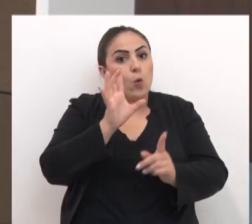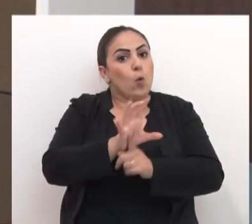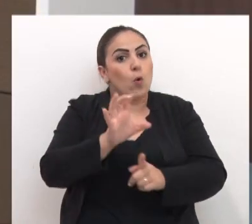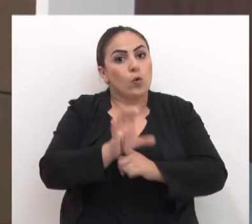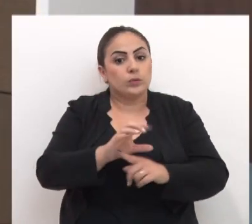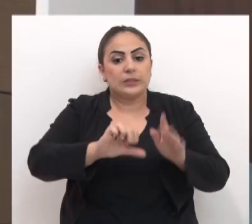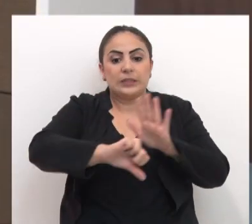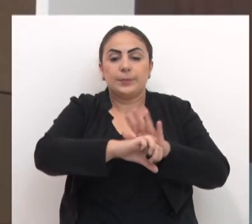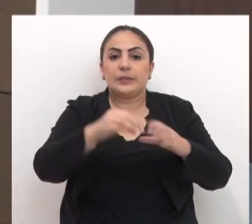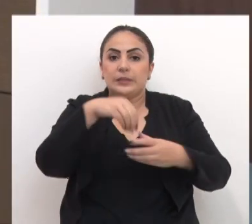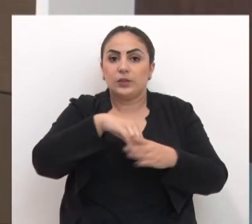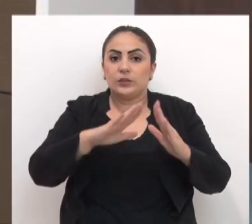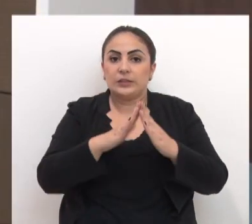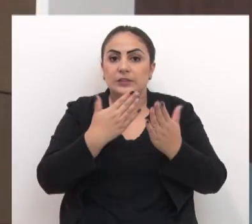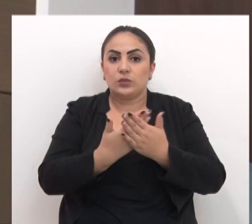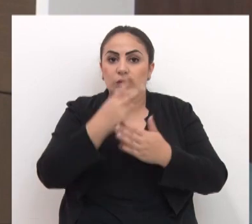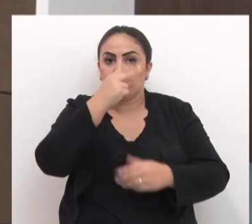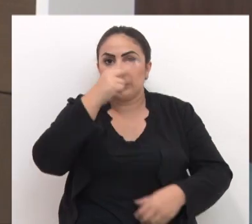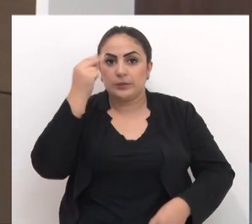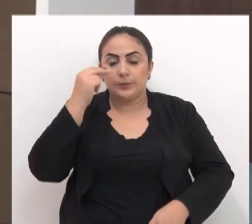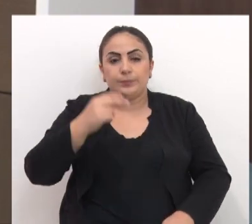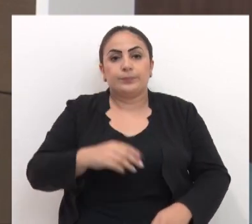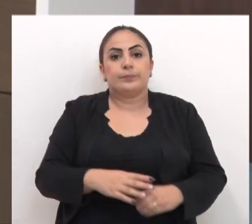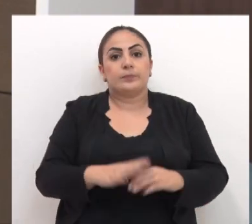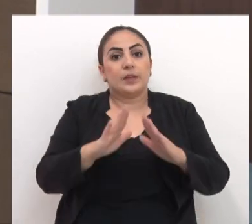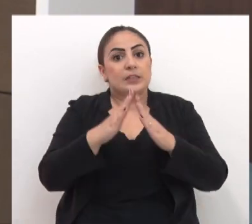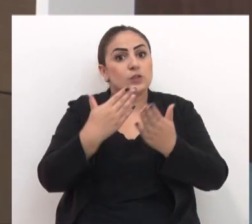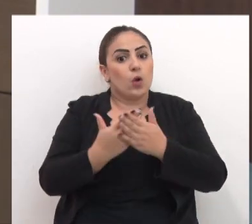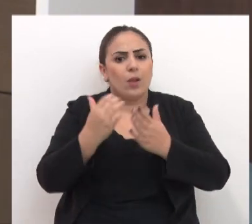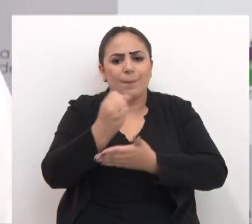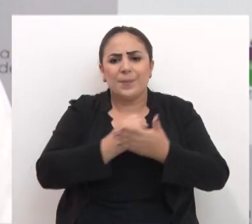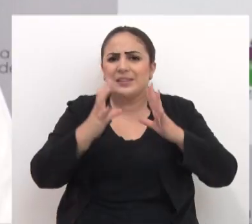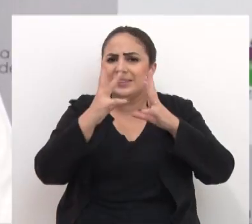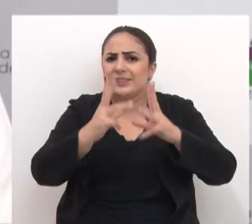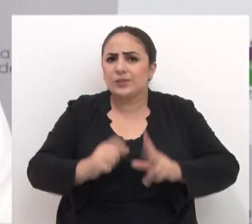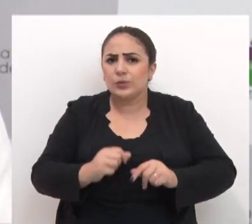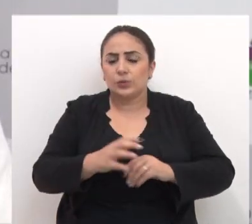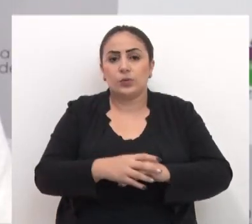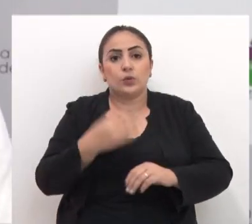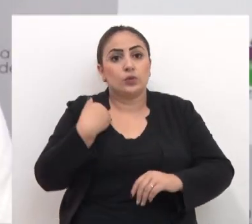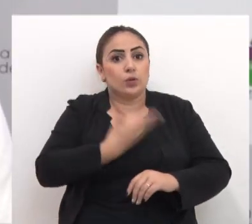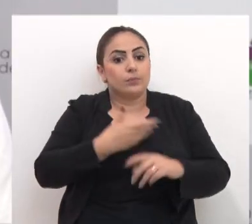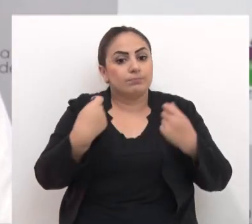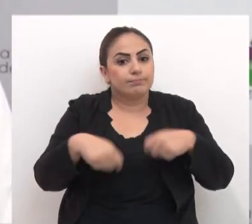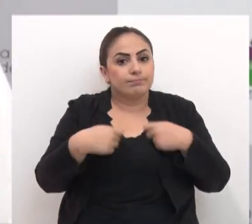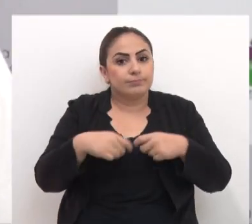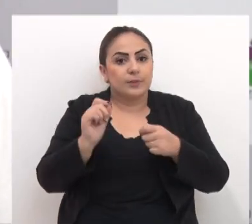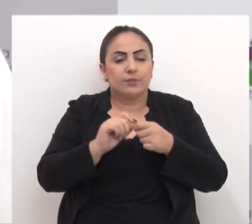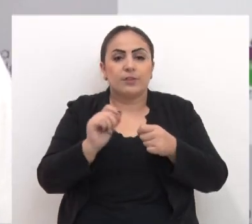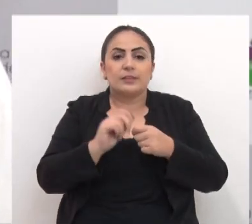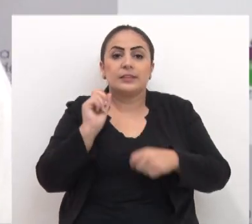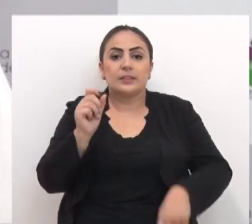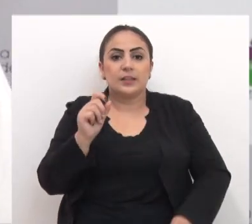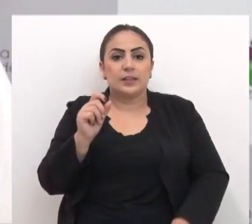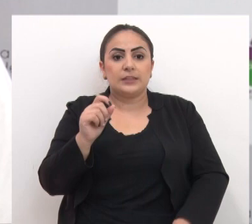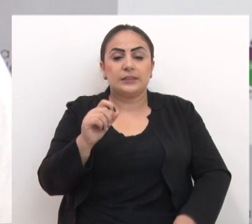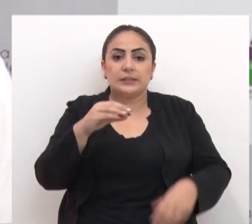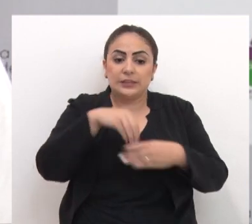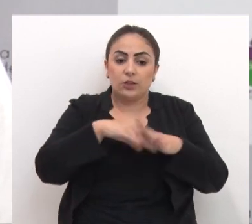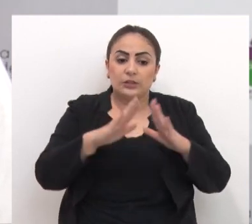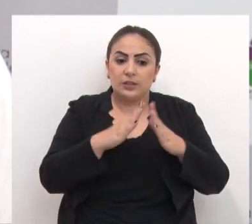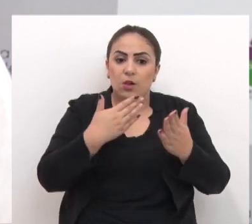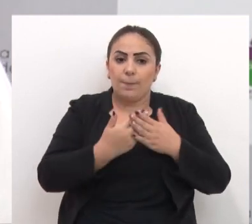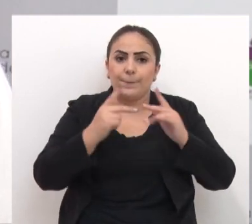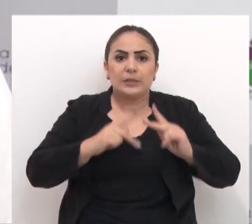campanha permanente contra esse crime nas escolas municipais A escola é a base de tudo e nós precisamos